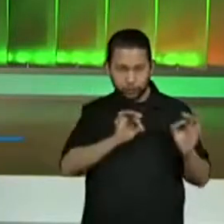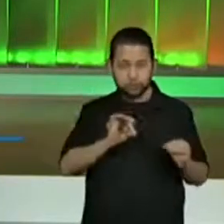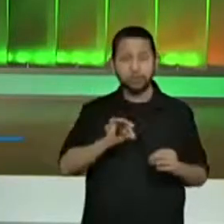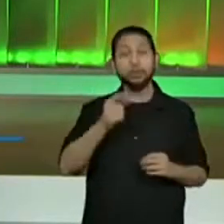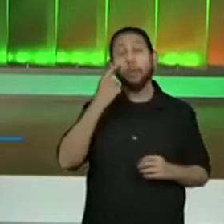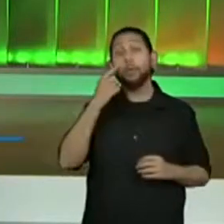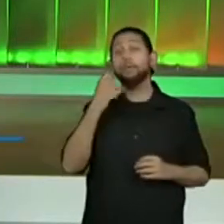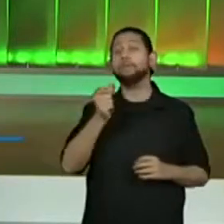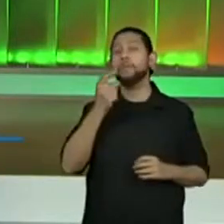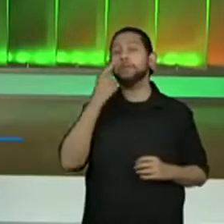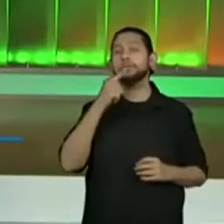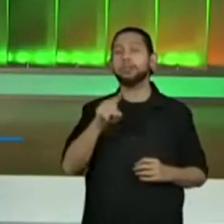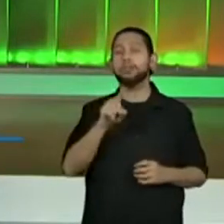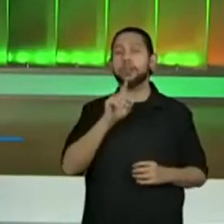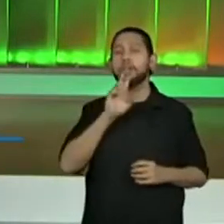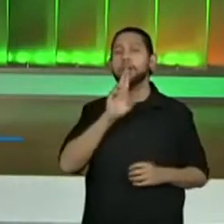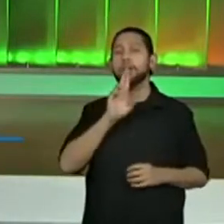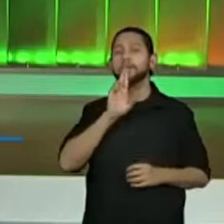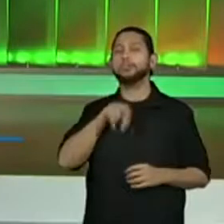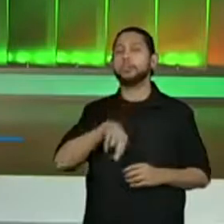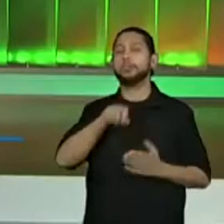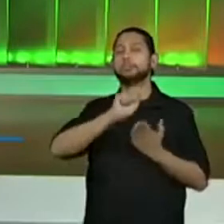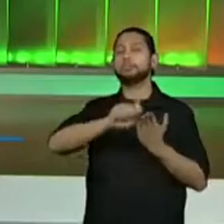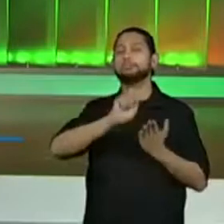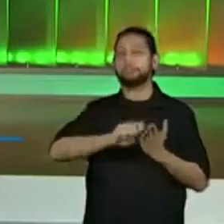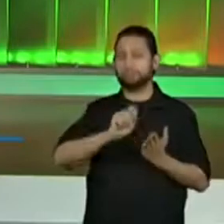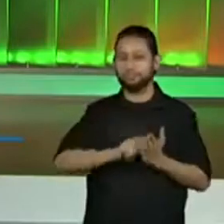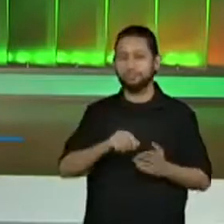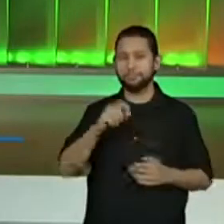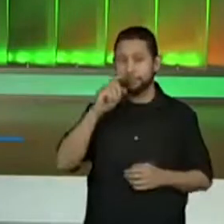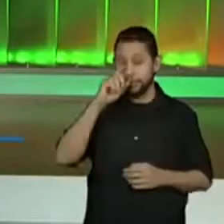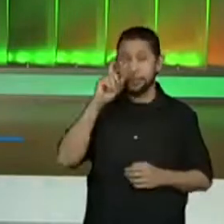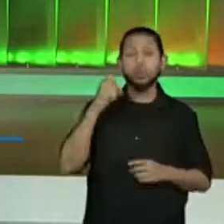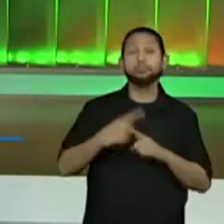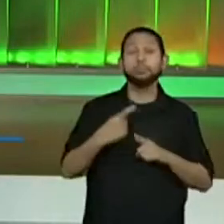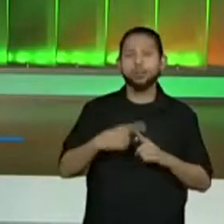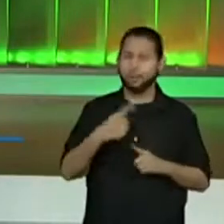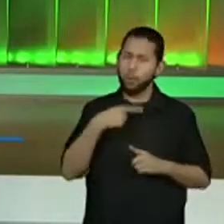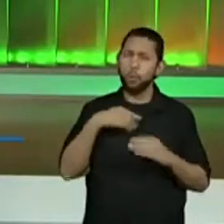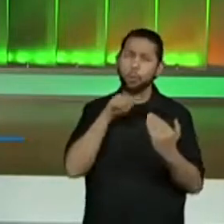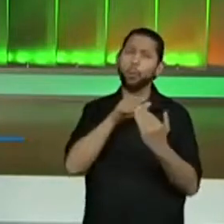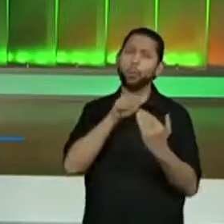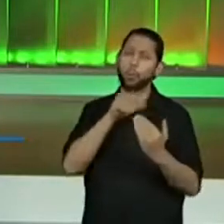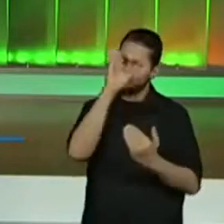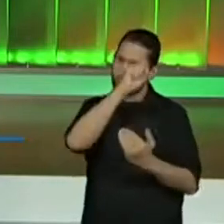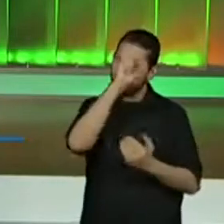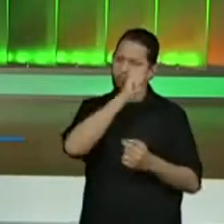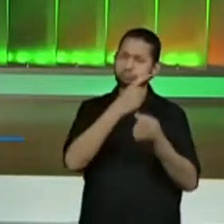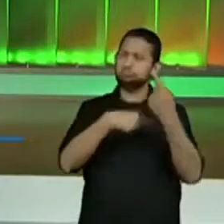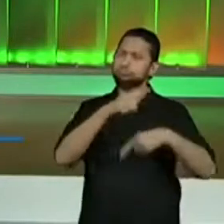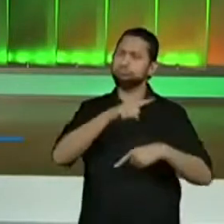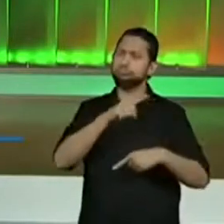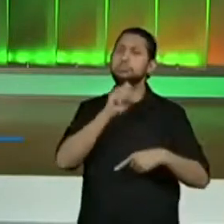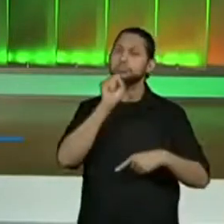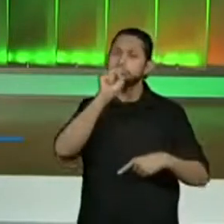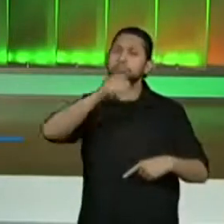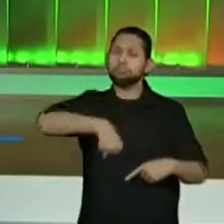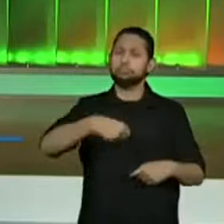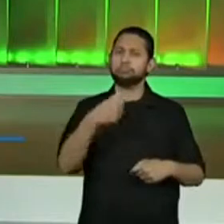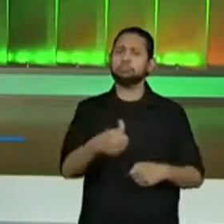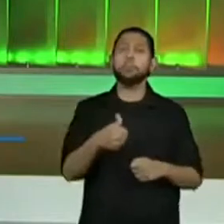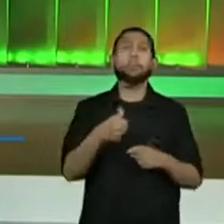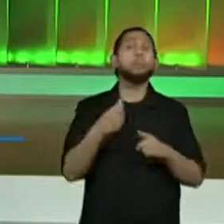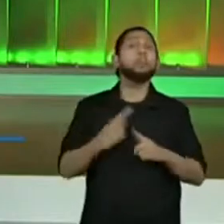respondendo isso. Mas, por quê? Concordo com vocês, a gente aprende sim. Por que a gente aprende?